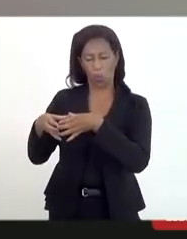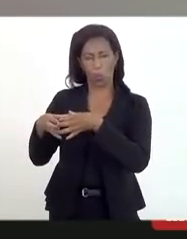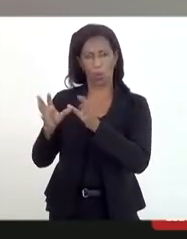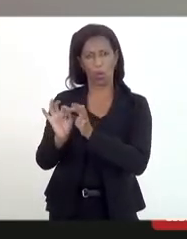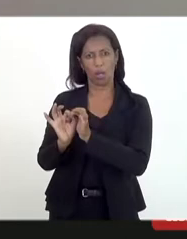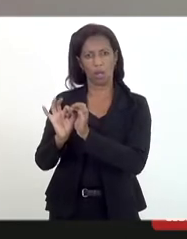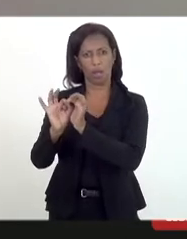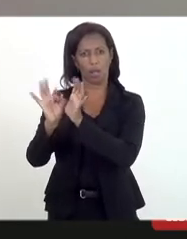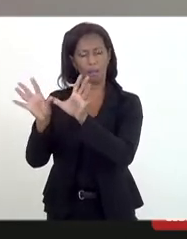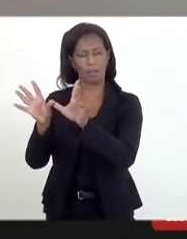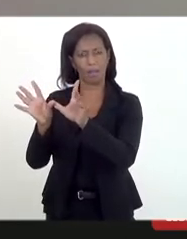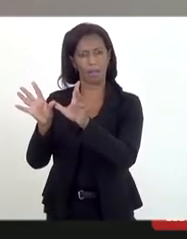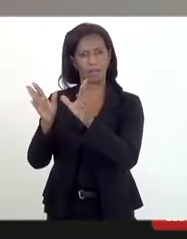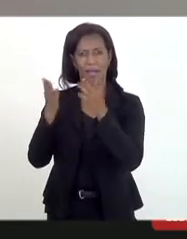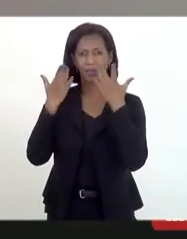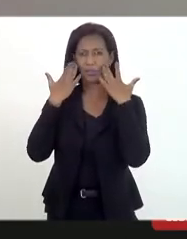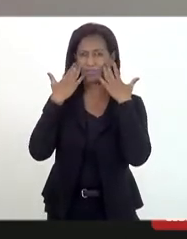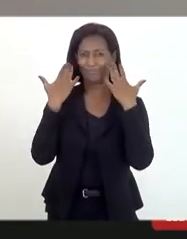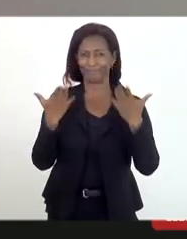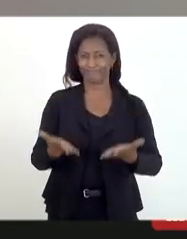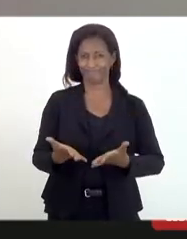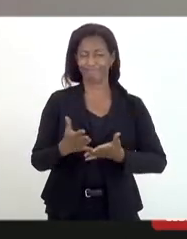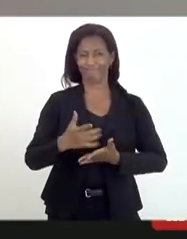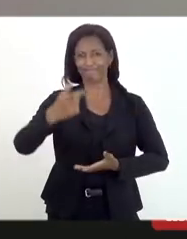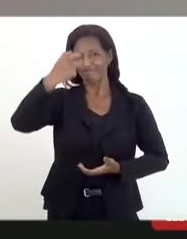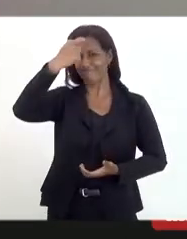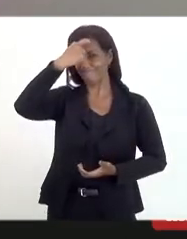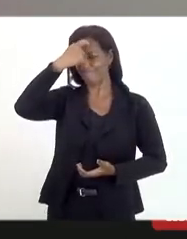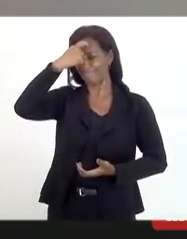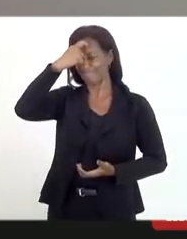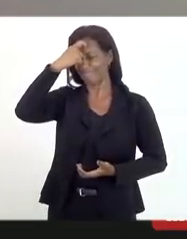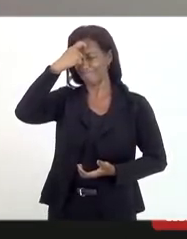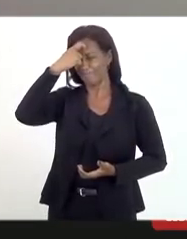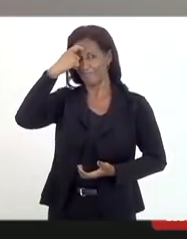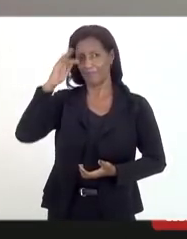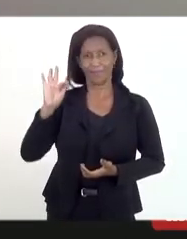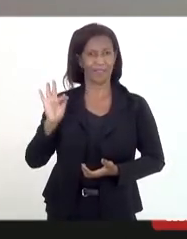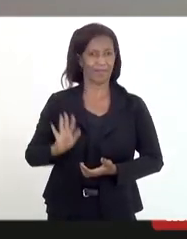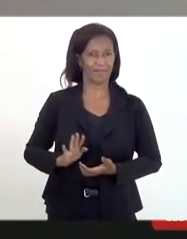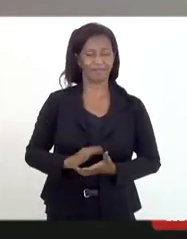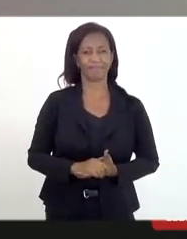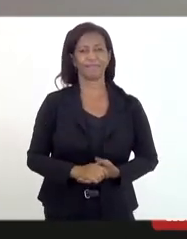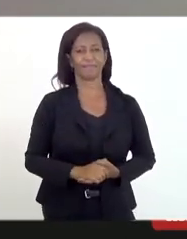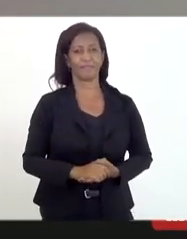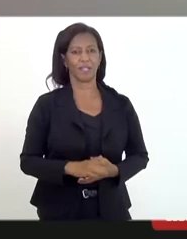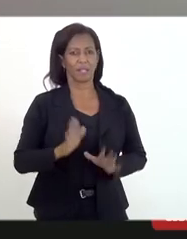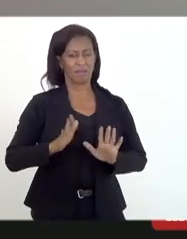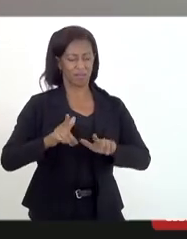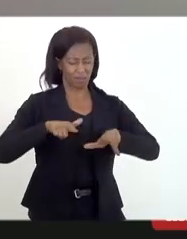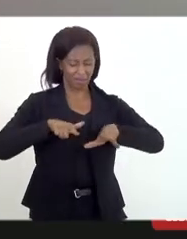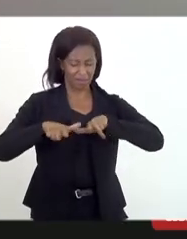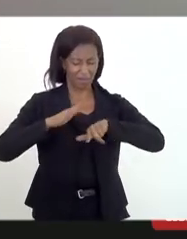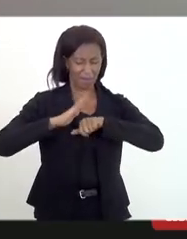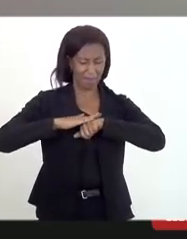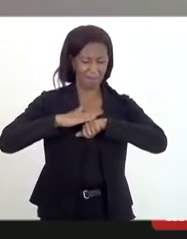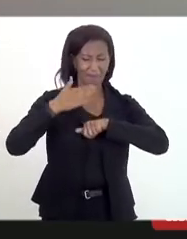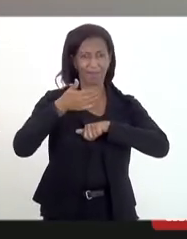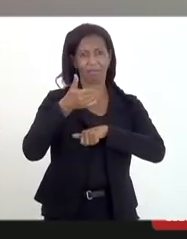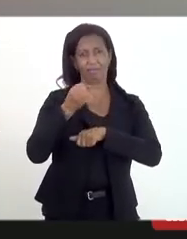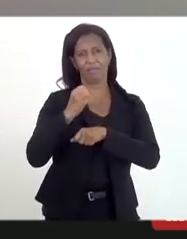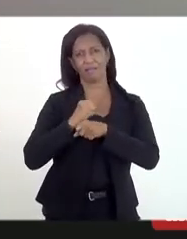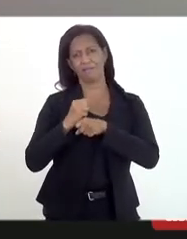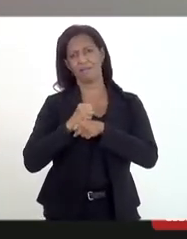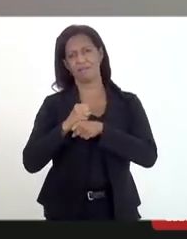chamado Liberdade de Expressão, Consciência e Crença. Mas, enfim, trabalho já mais de 10 anos